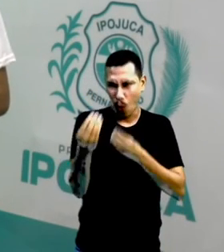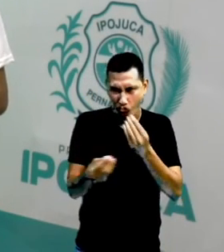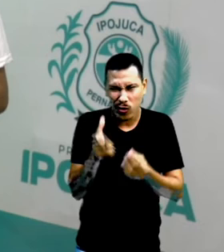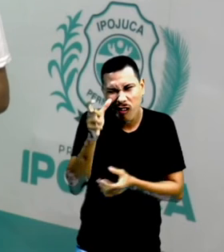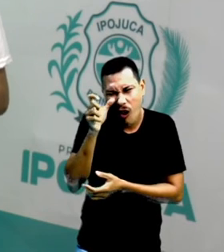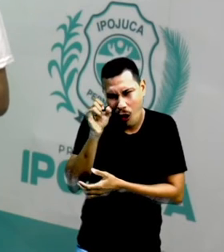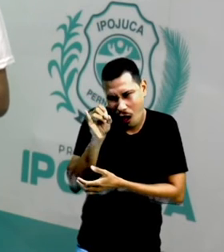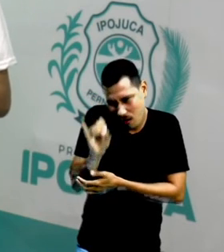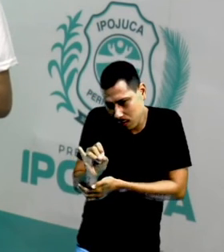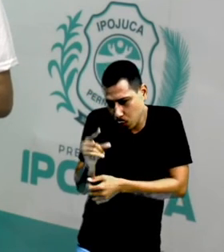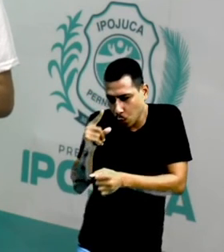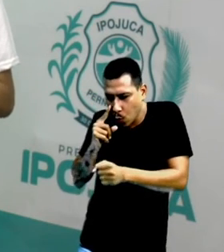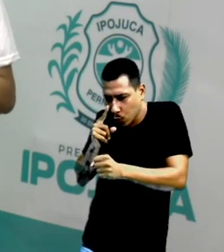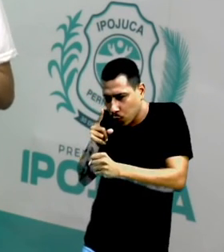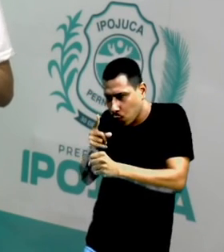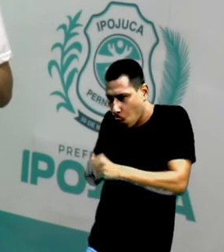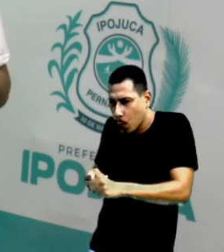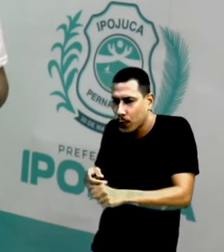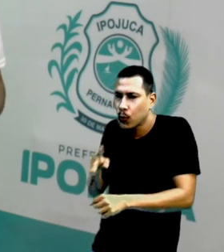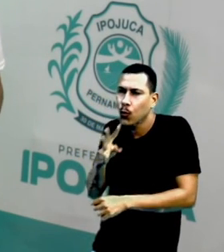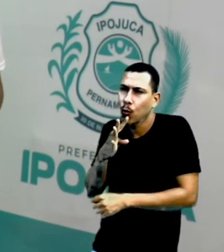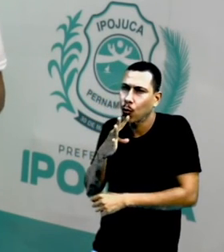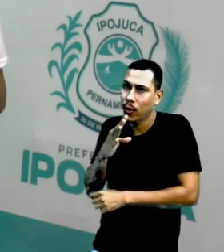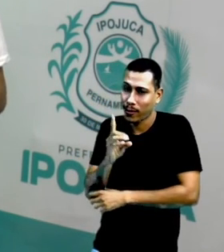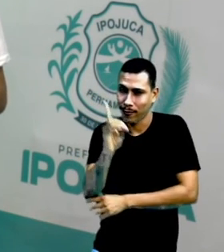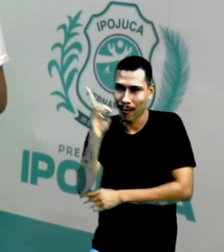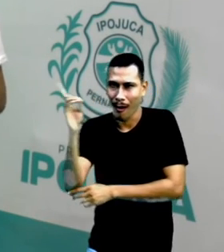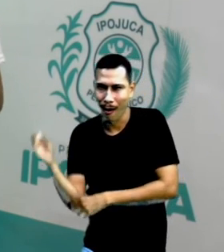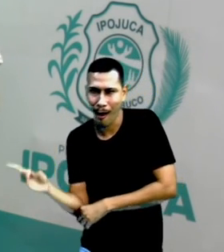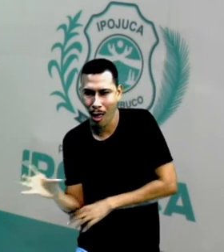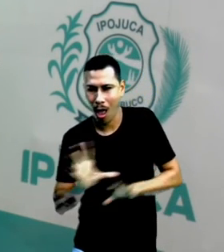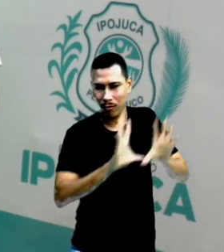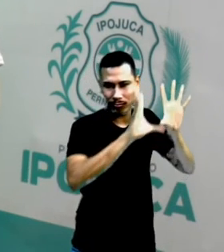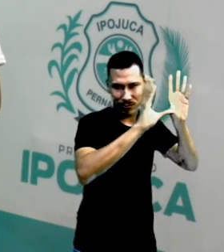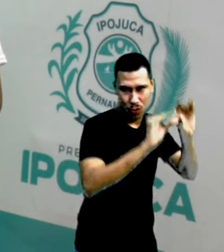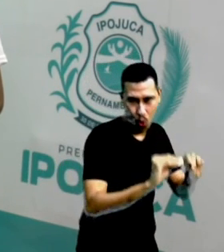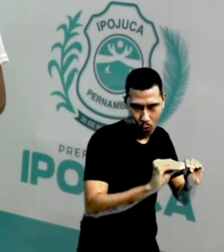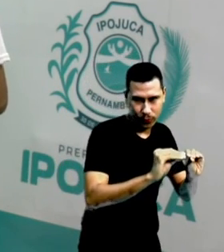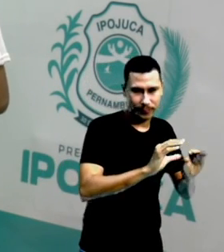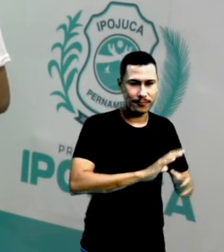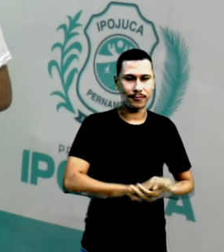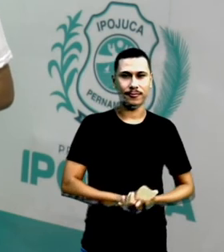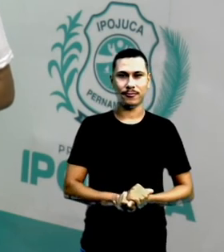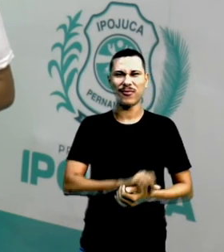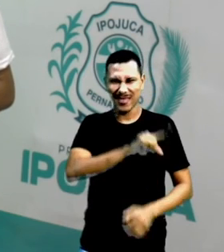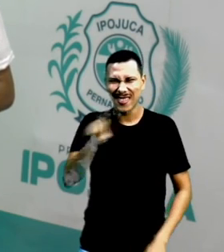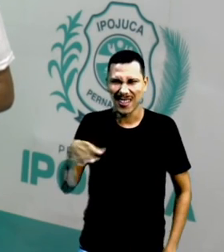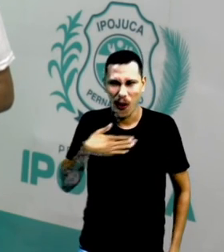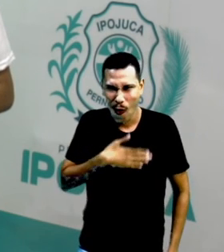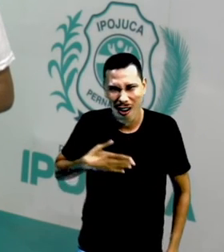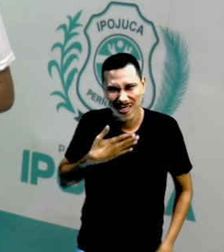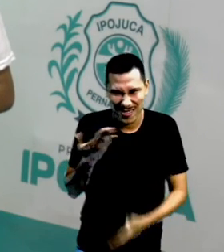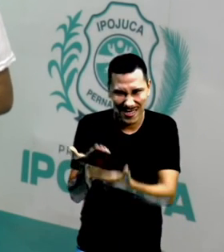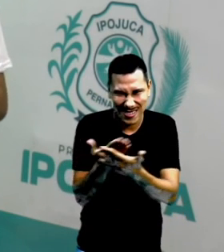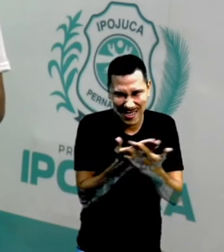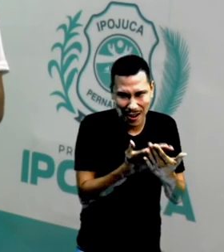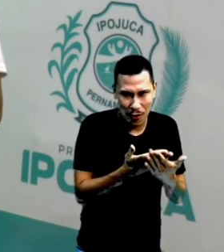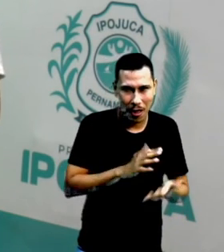interessante descobrir o dia e a noite. Gostaram dessa aula?